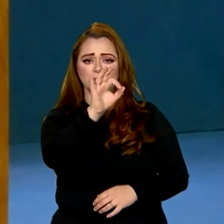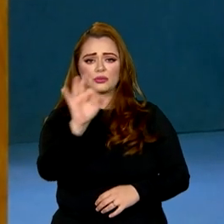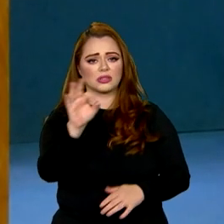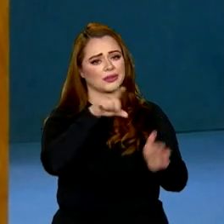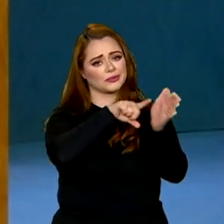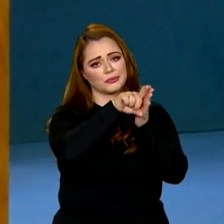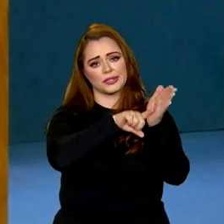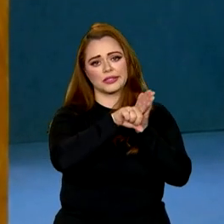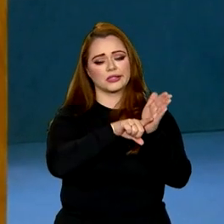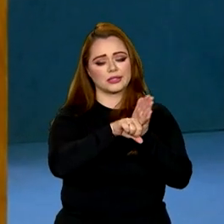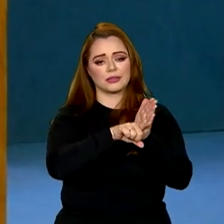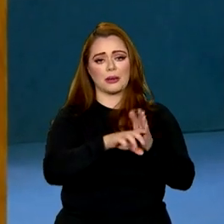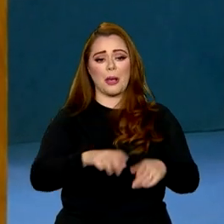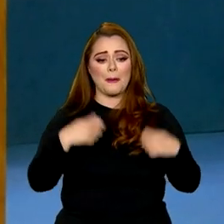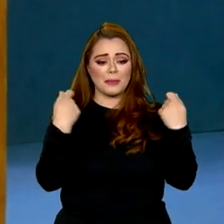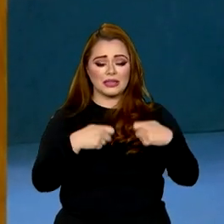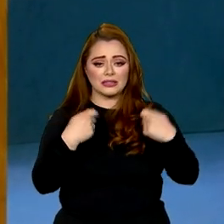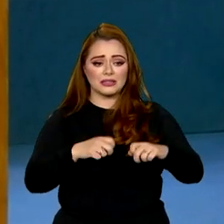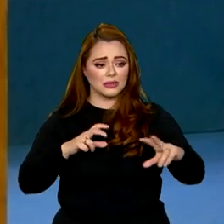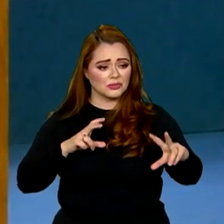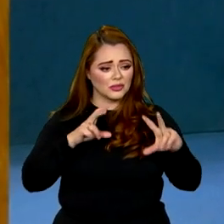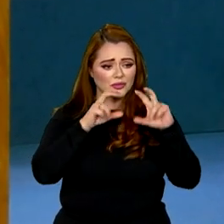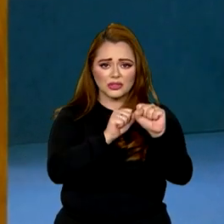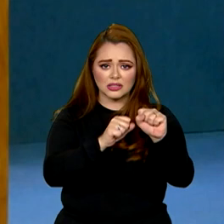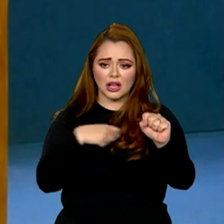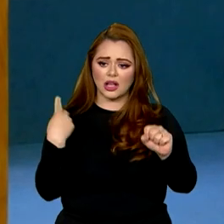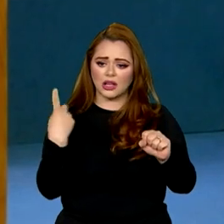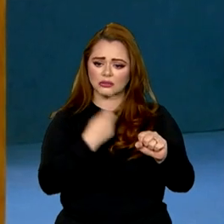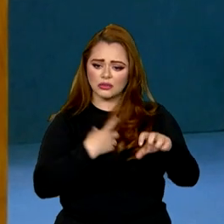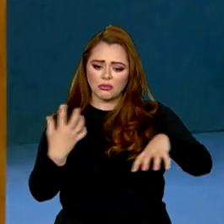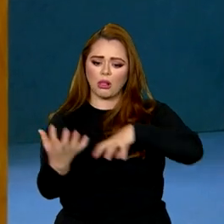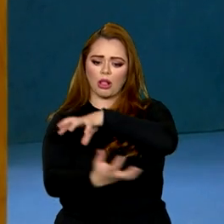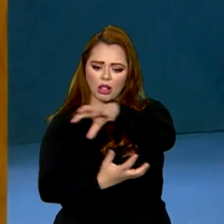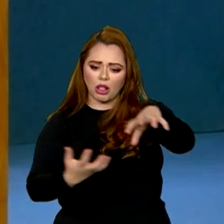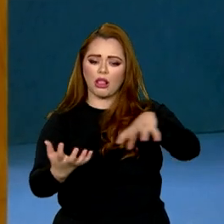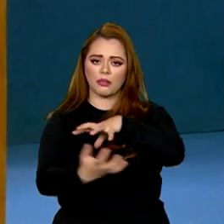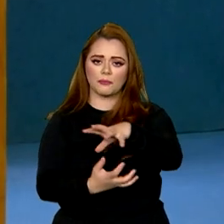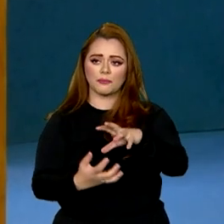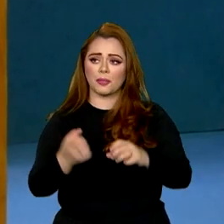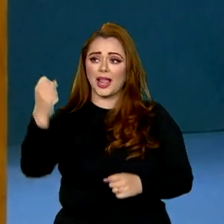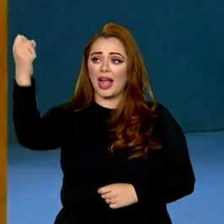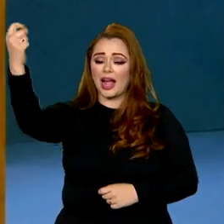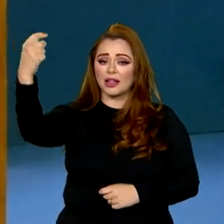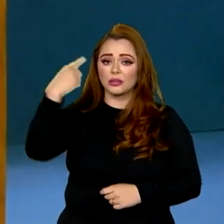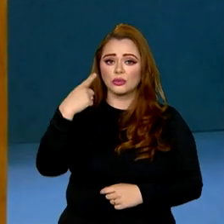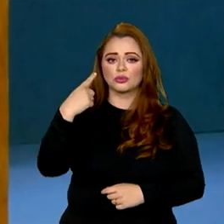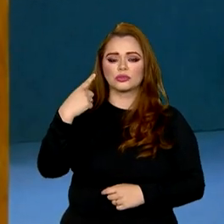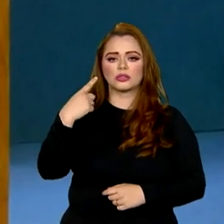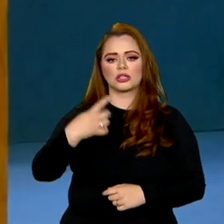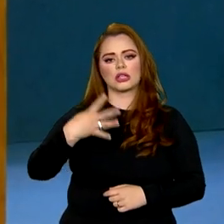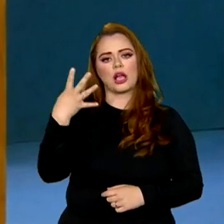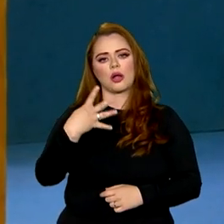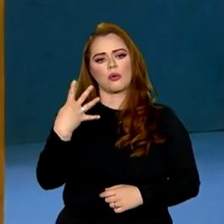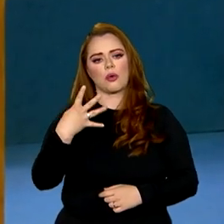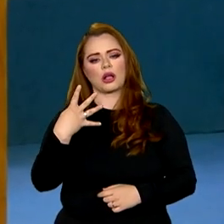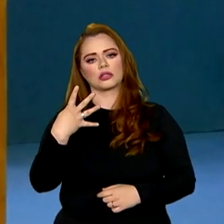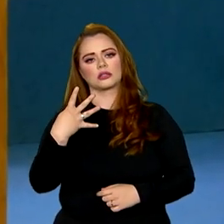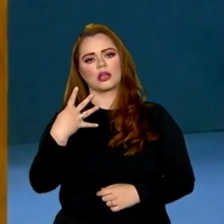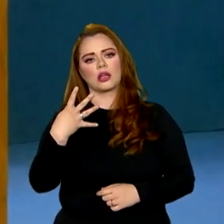Precisamos reforçar nossas reivindicações à luz da Quarta Revolução Industrial.